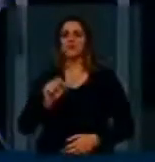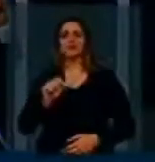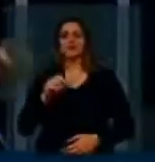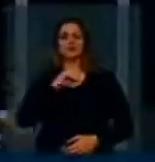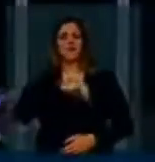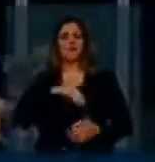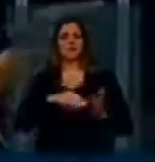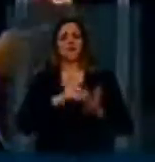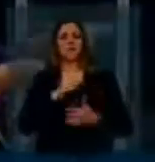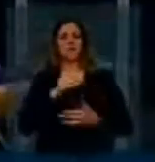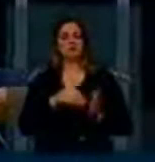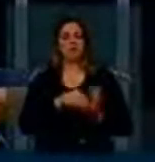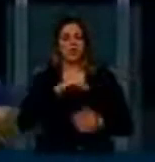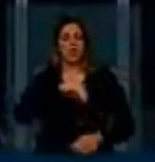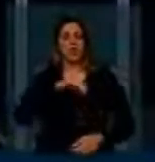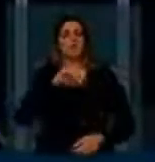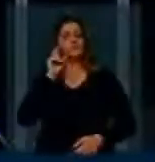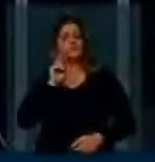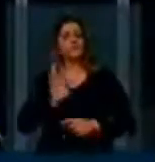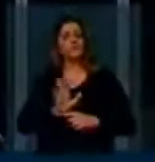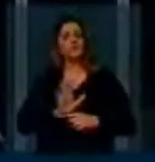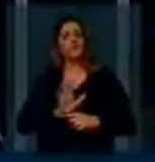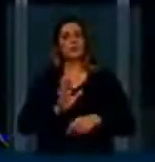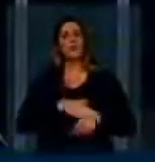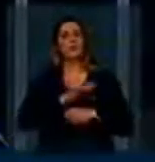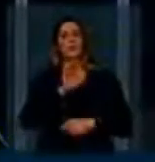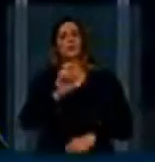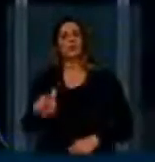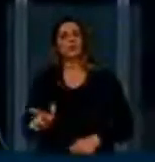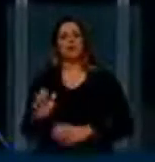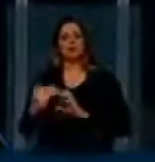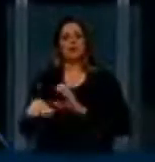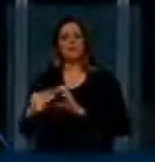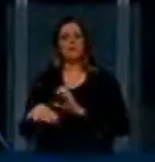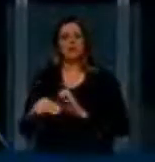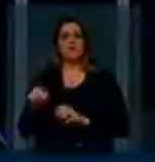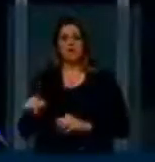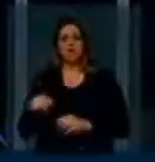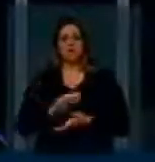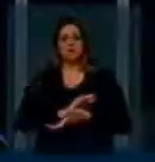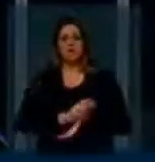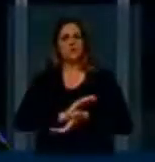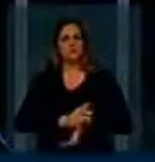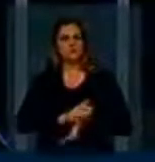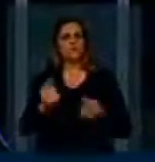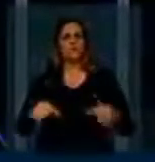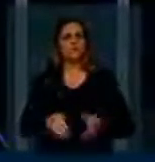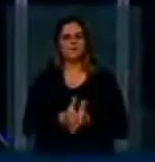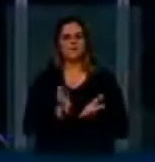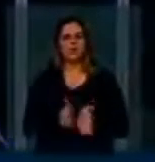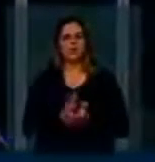do que usam e-mail. É preconceito contra a pobre dizer que pobre só quer receber e enviar e-mail.